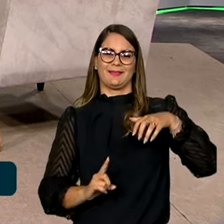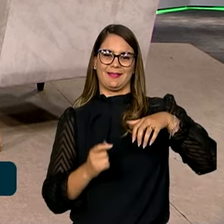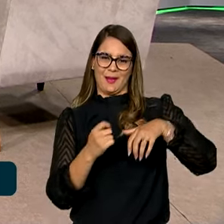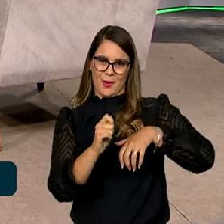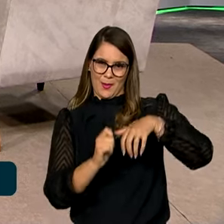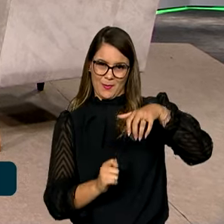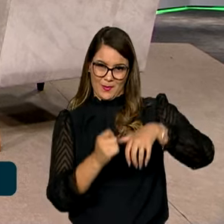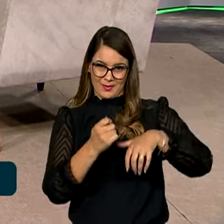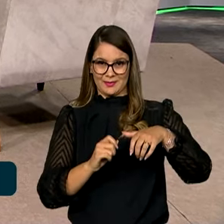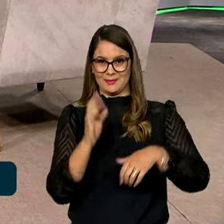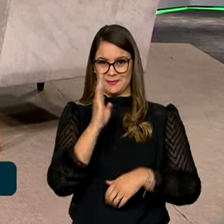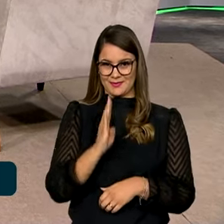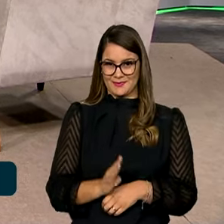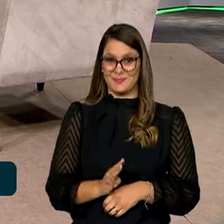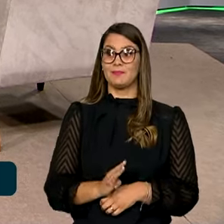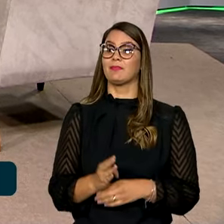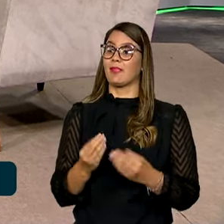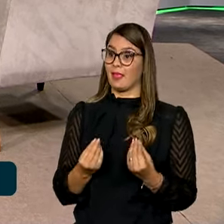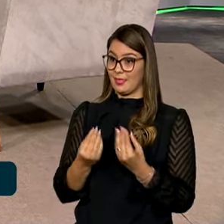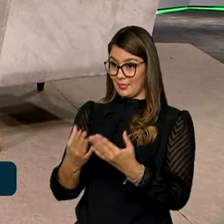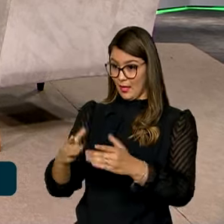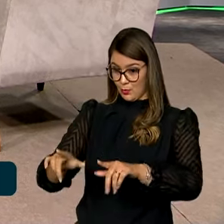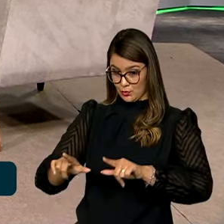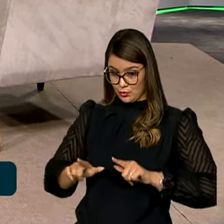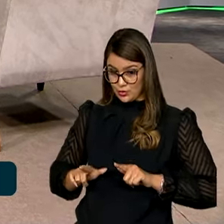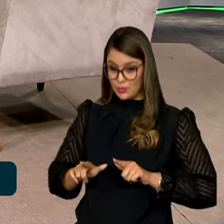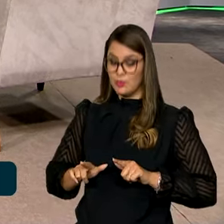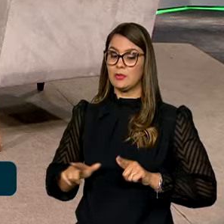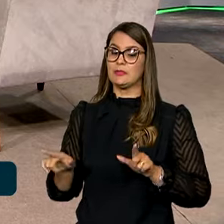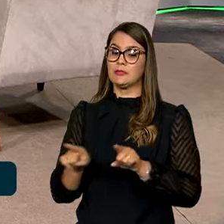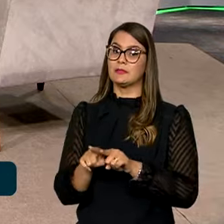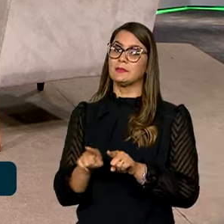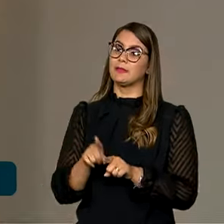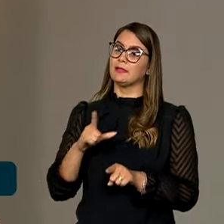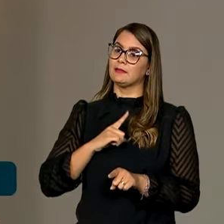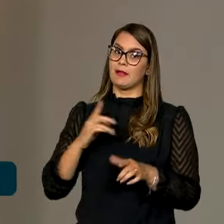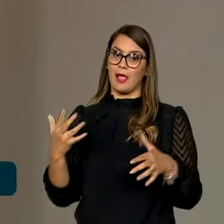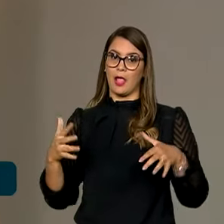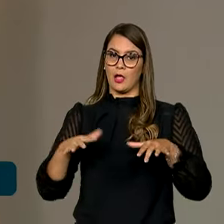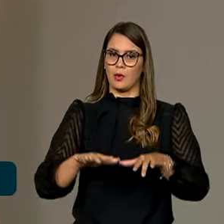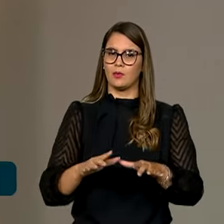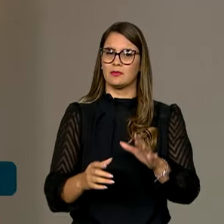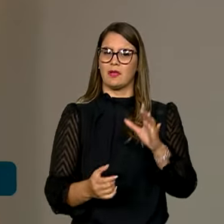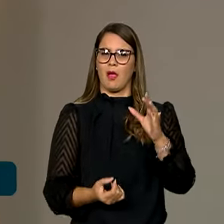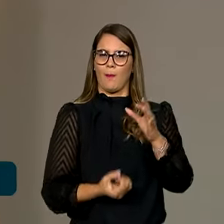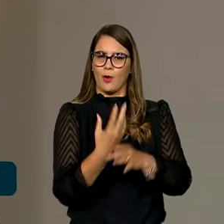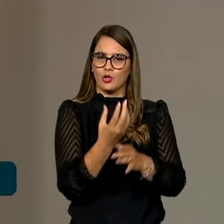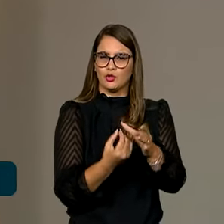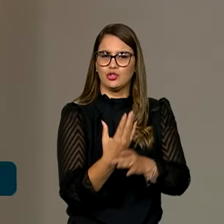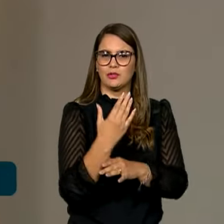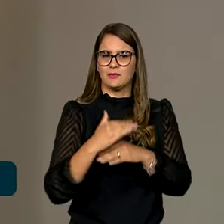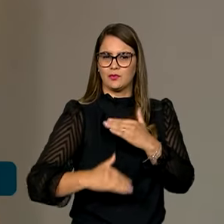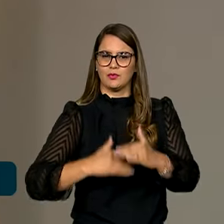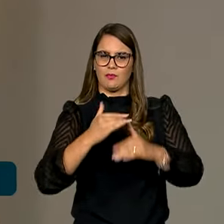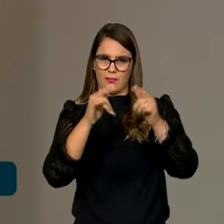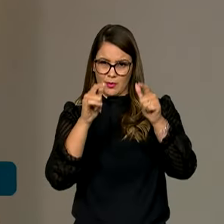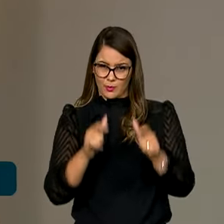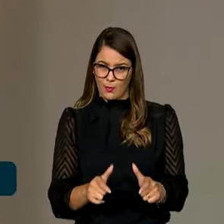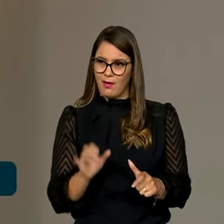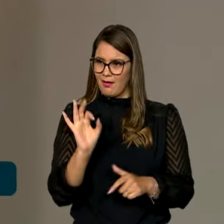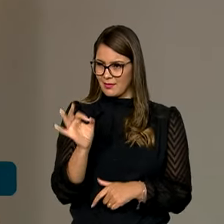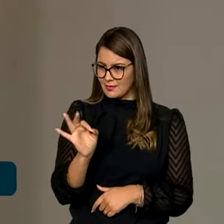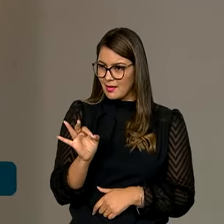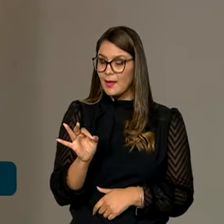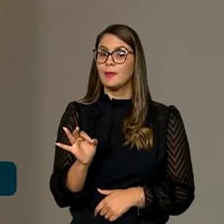certo. Agora, além dessa entrega de títulos, tem também a questão da inclusão produtiva, do desenvolvimento local, não é